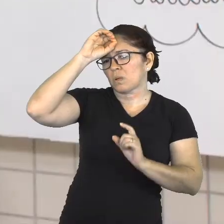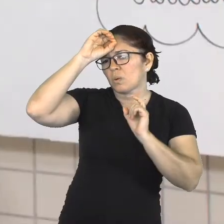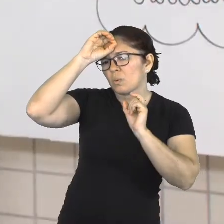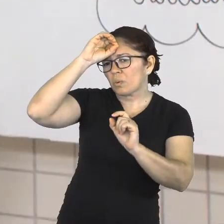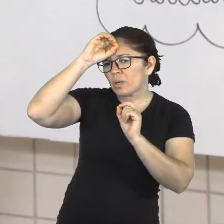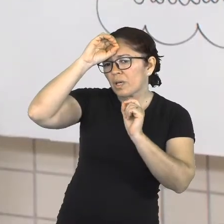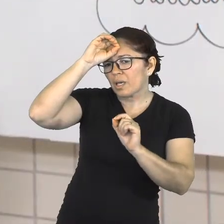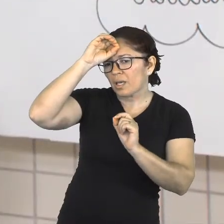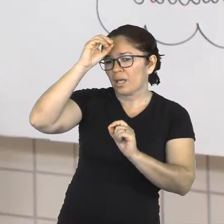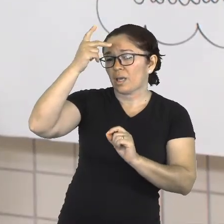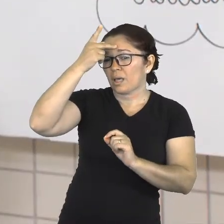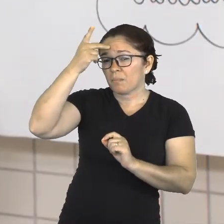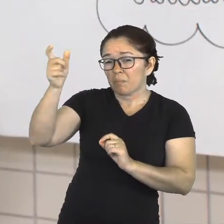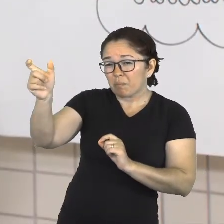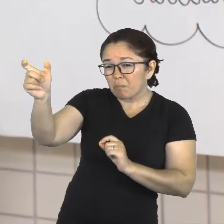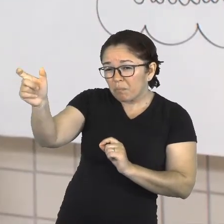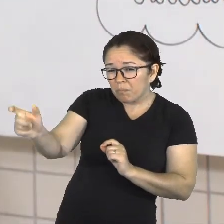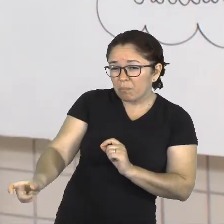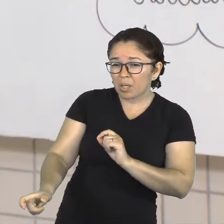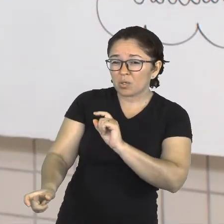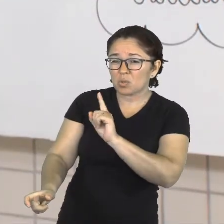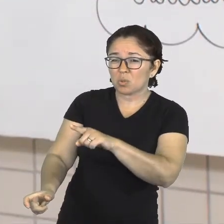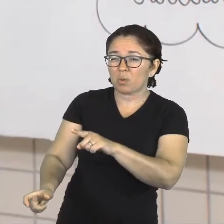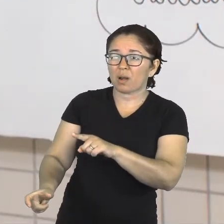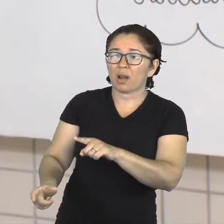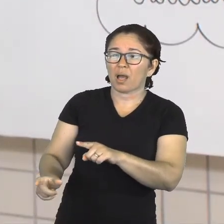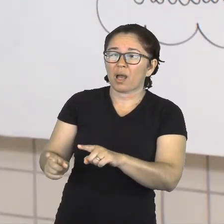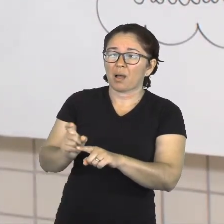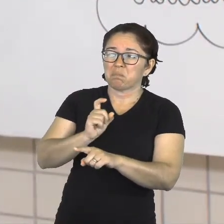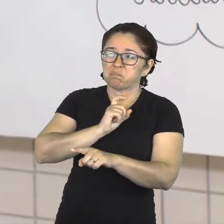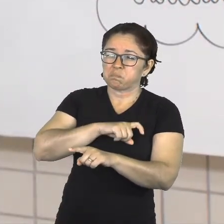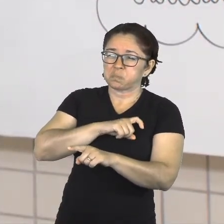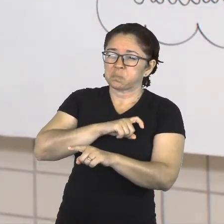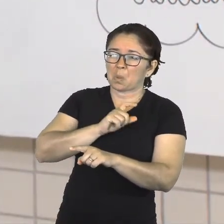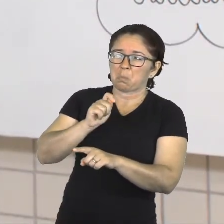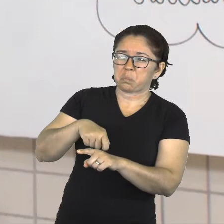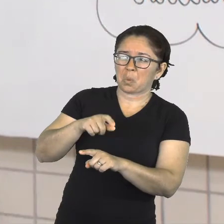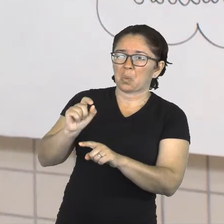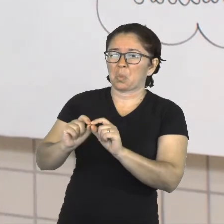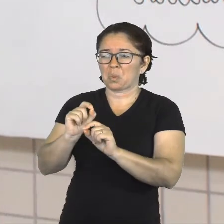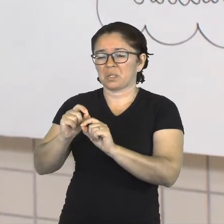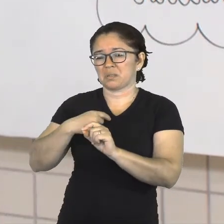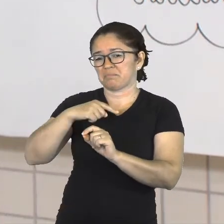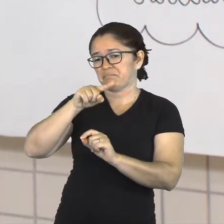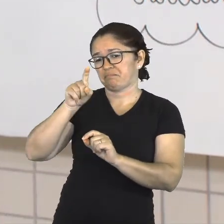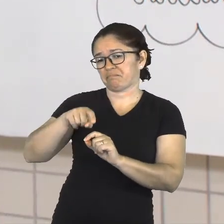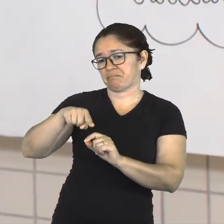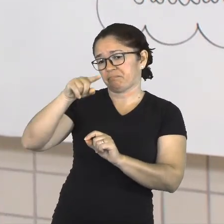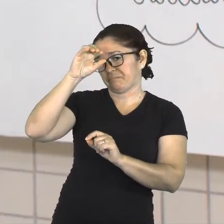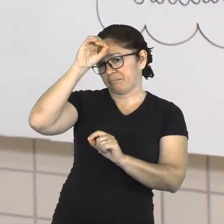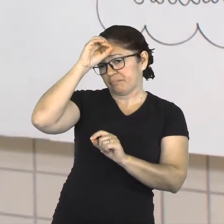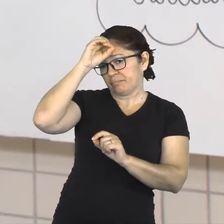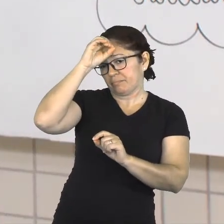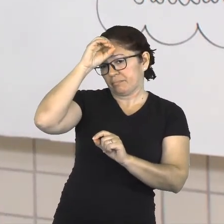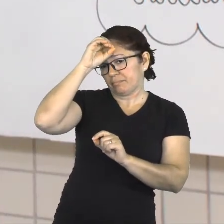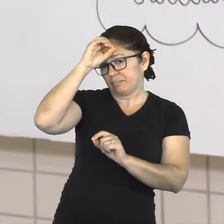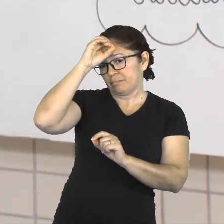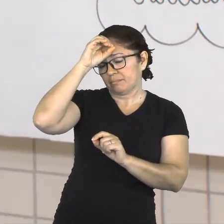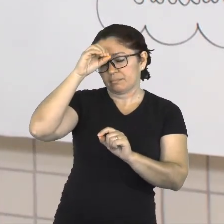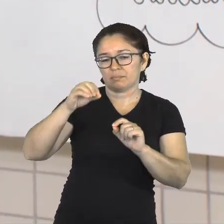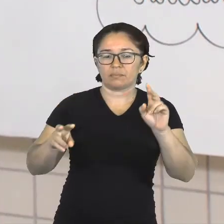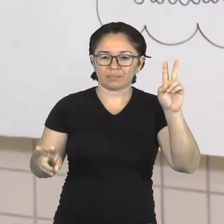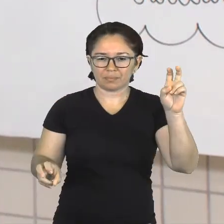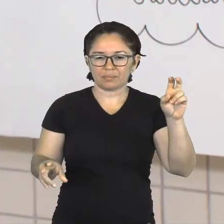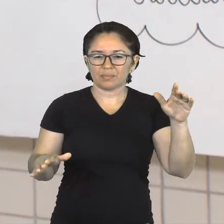Então, é uma frase que diz bem, que finaliza bem a ideia, né? Dessa contextualização